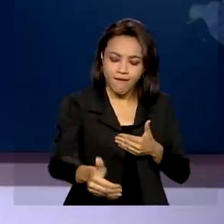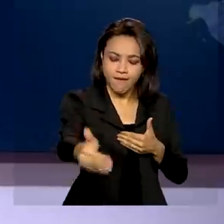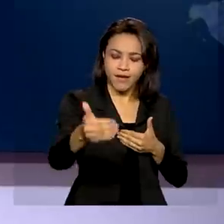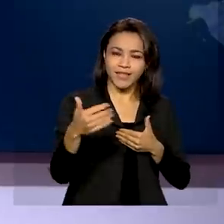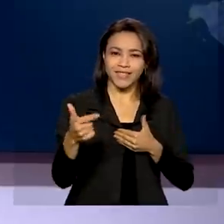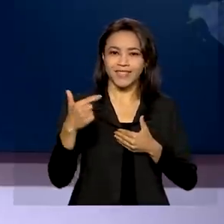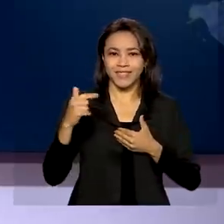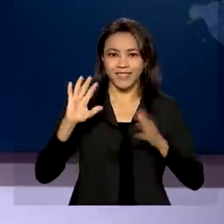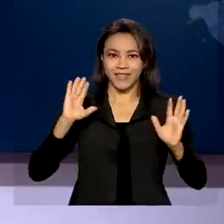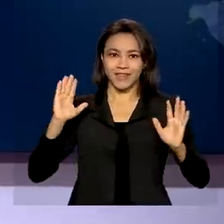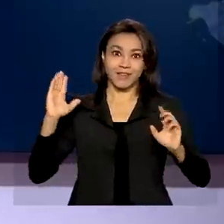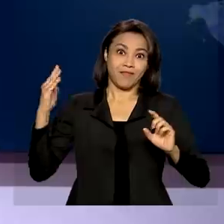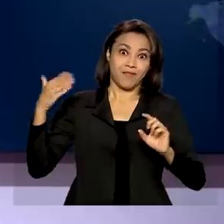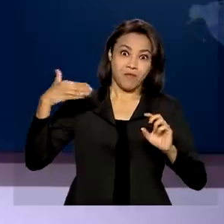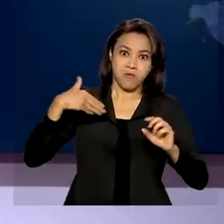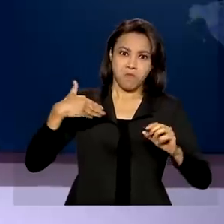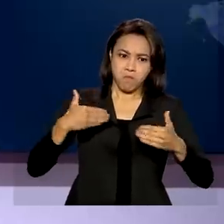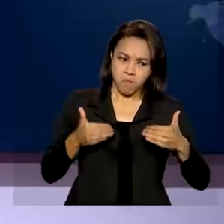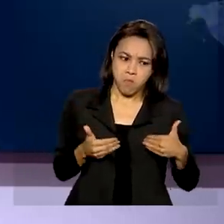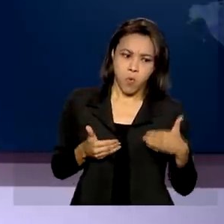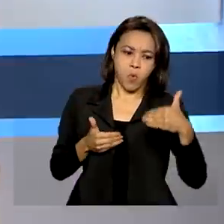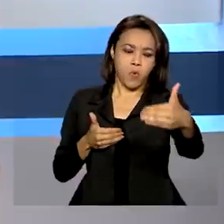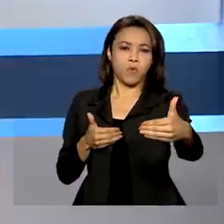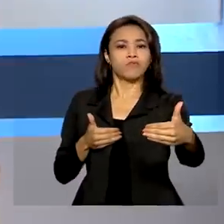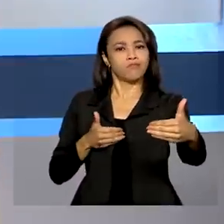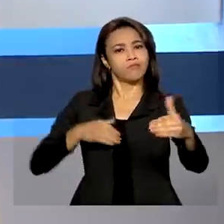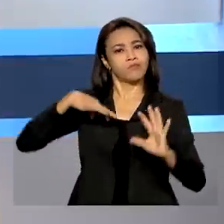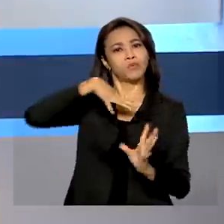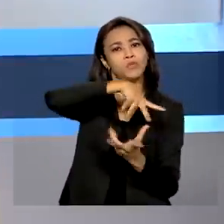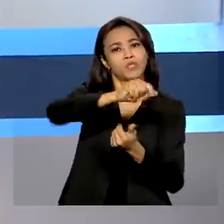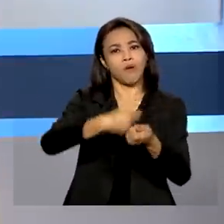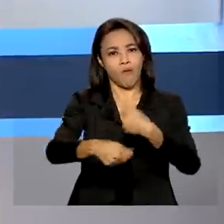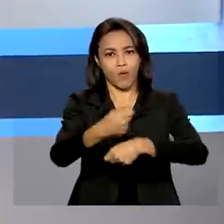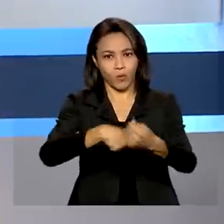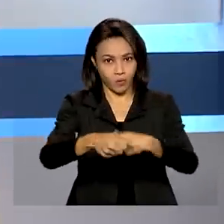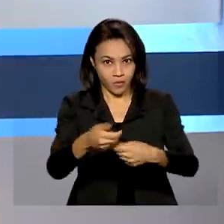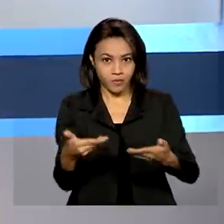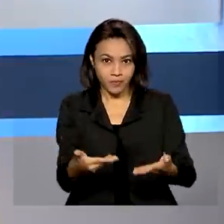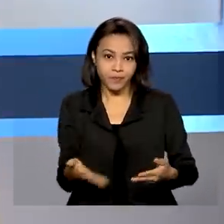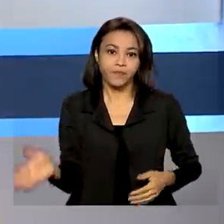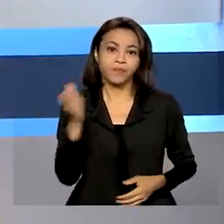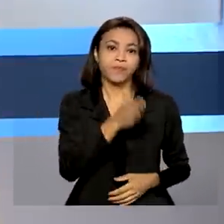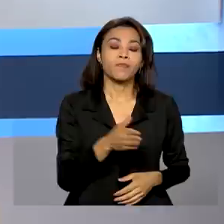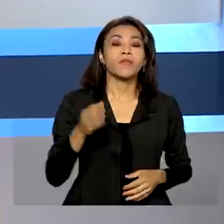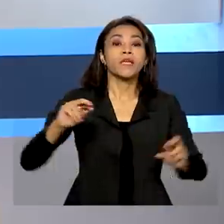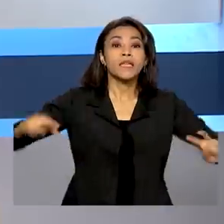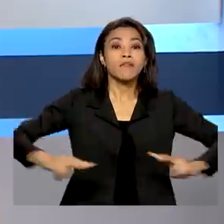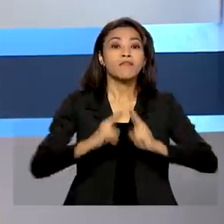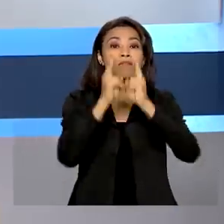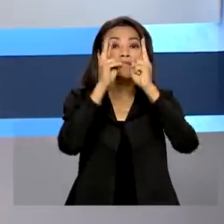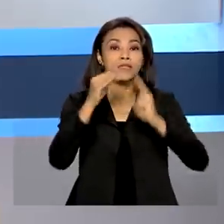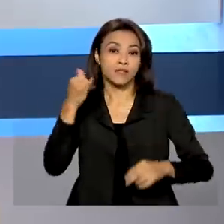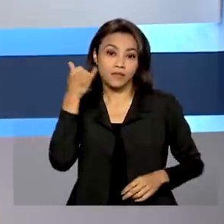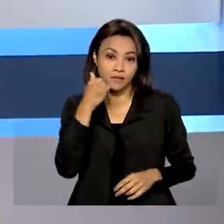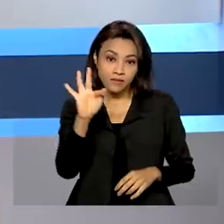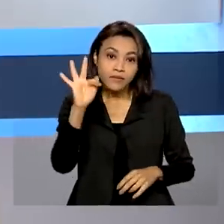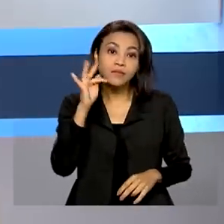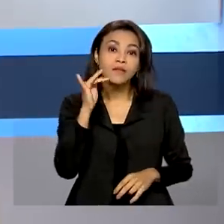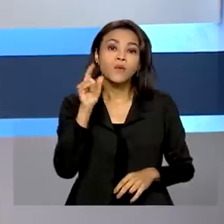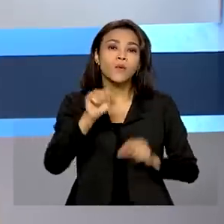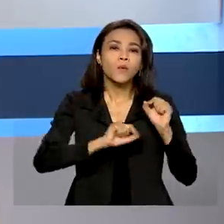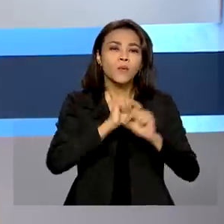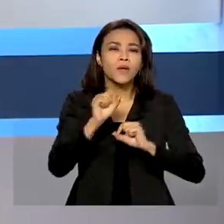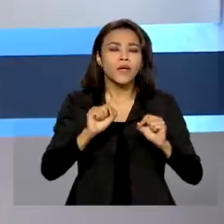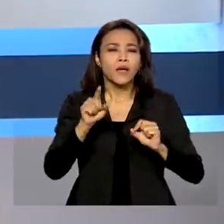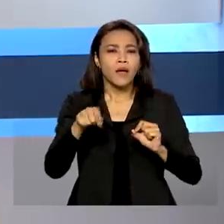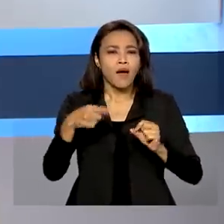cenário econômico mundial. E em Paris, na França, foi aprovado o roteiro de adesão do Brasil